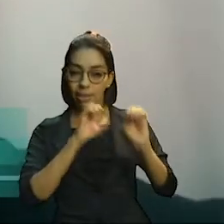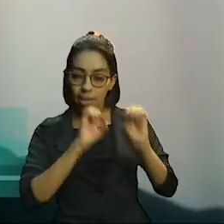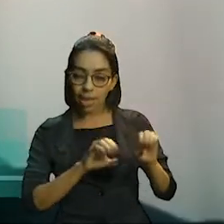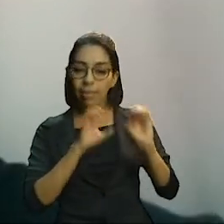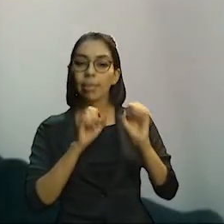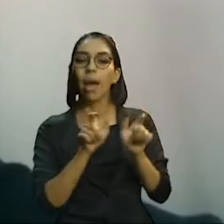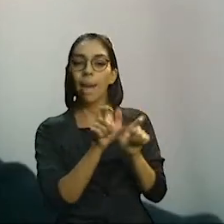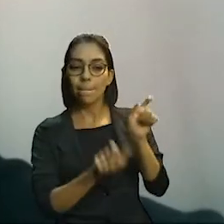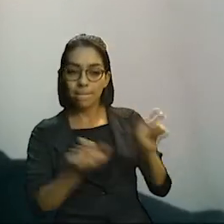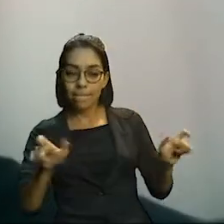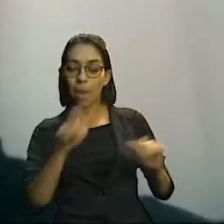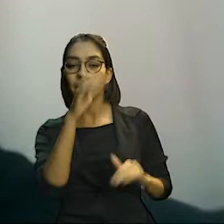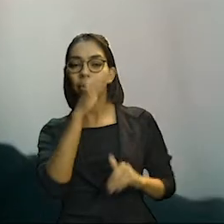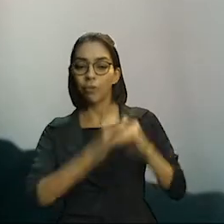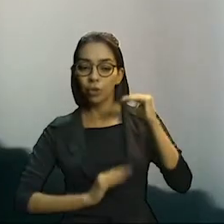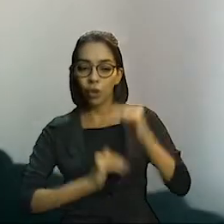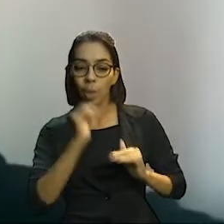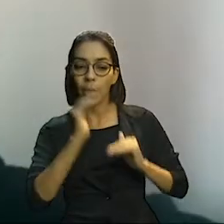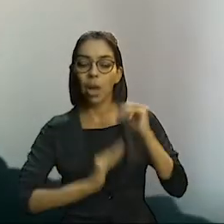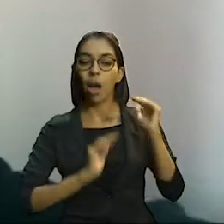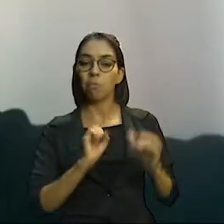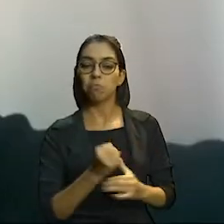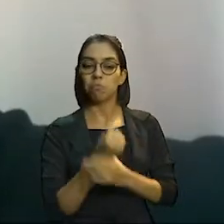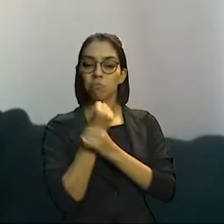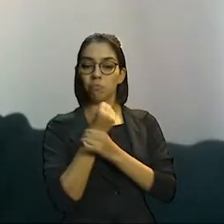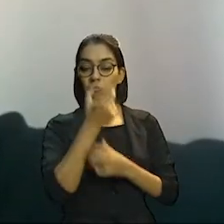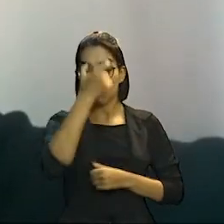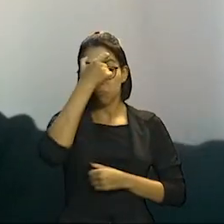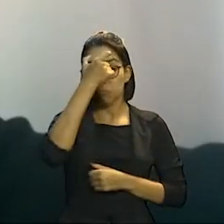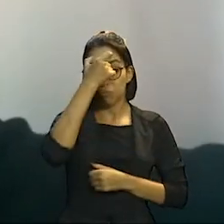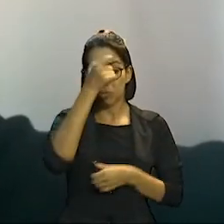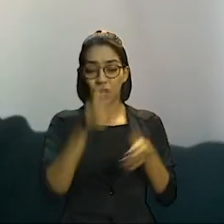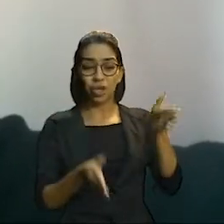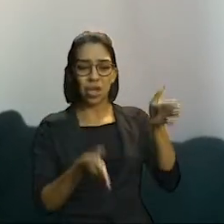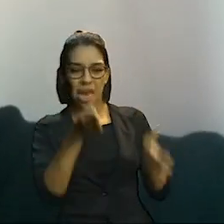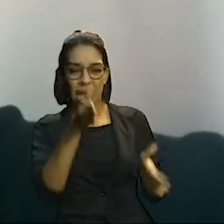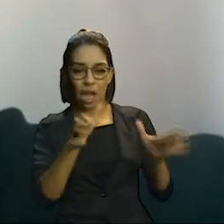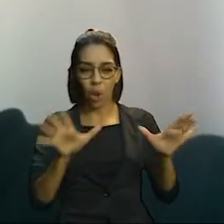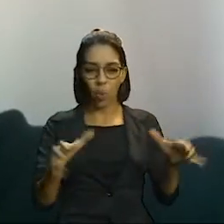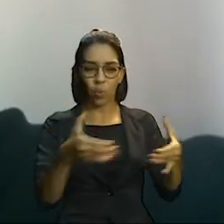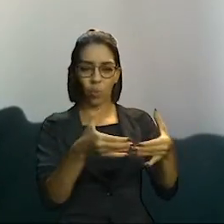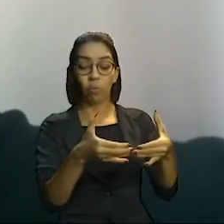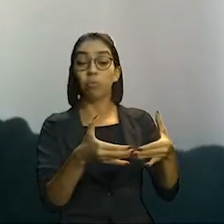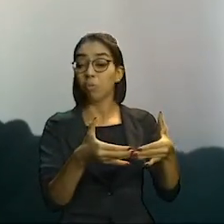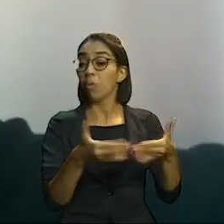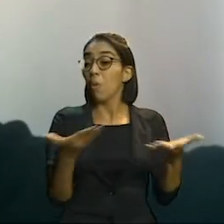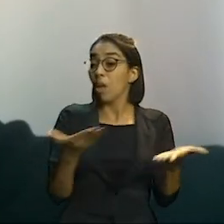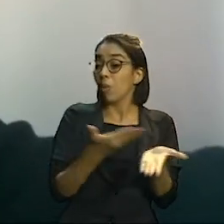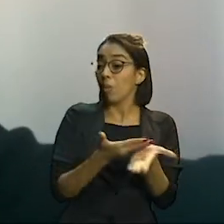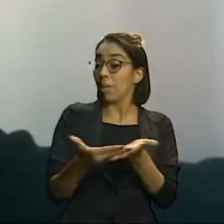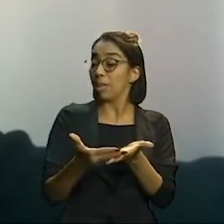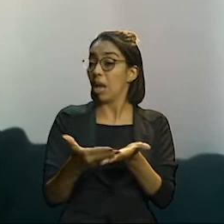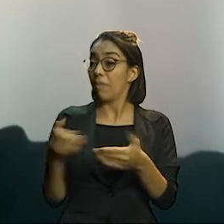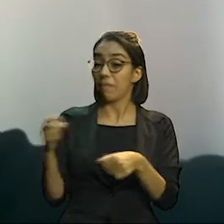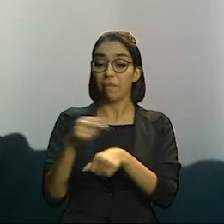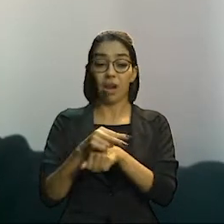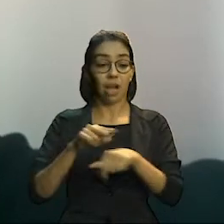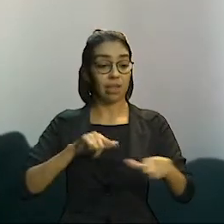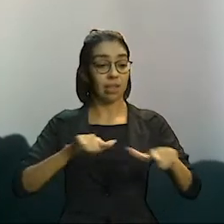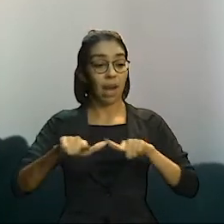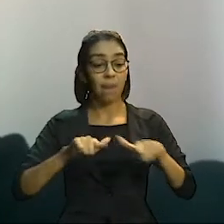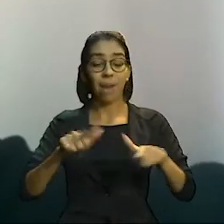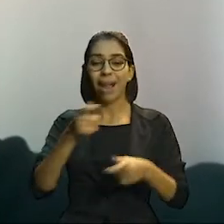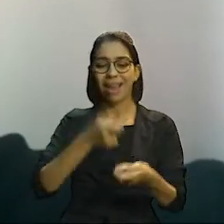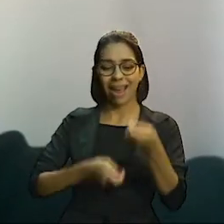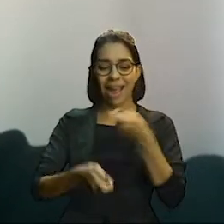preparação e profissionalização desse neném. Quando essas pessoas deveriam entrar no mercado de trabalho produzindo renda e